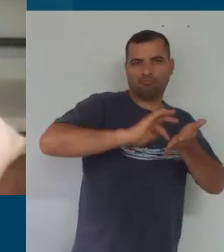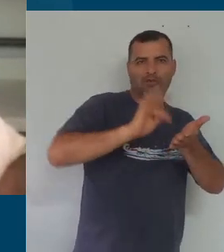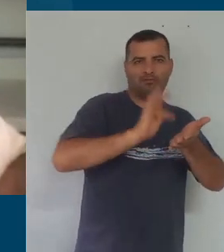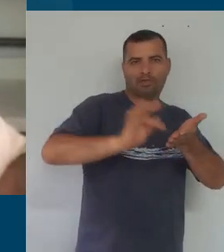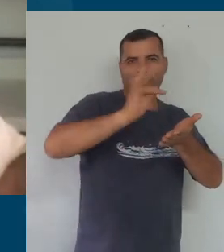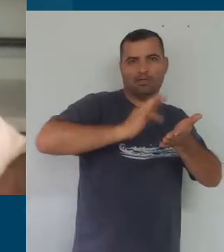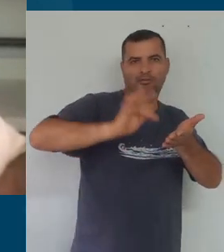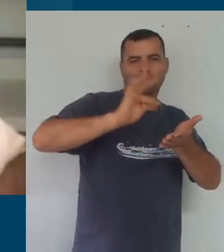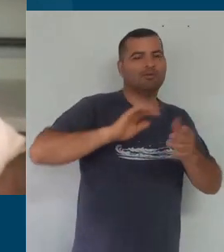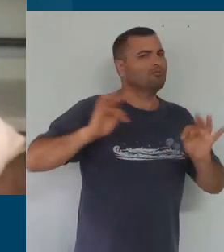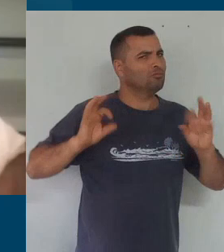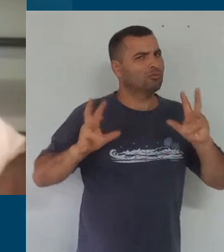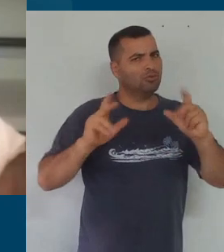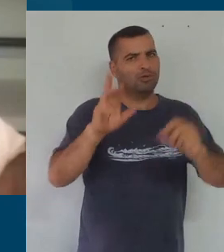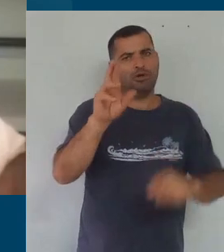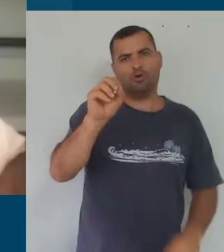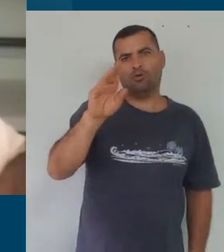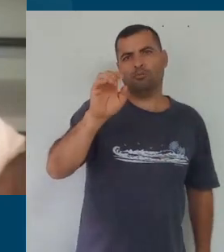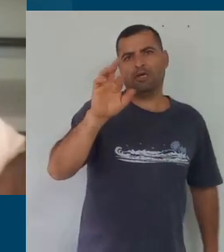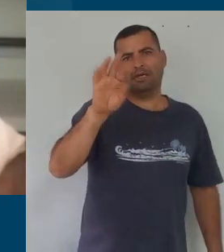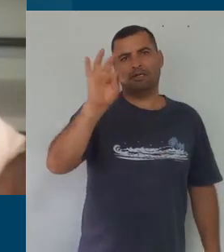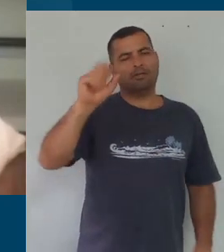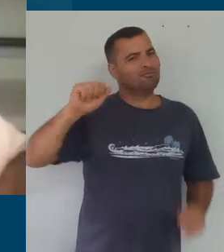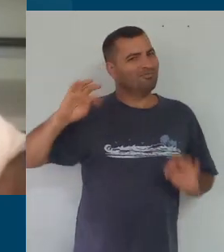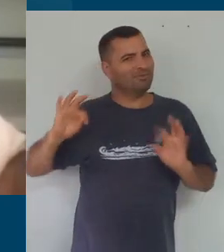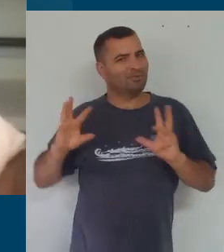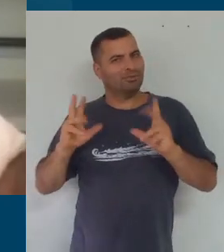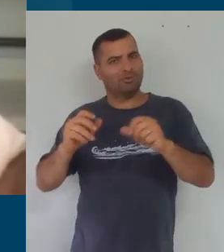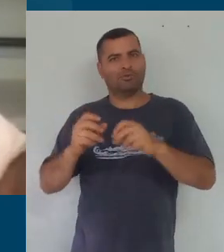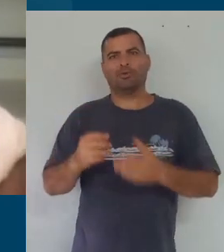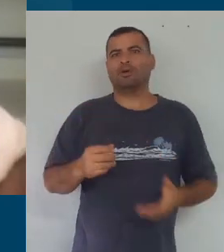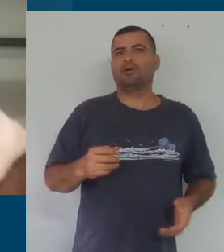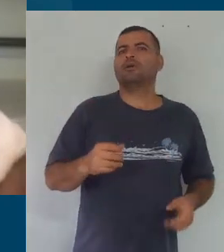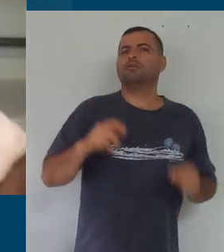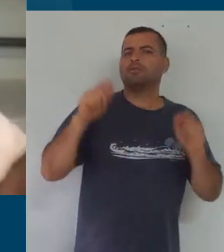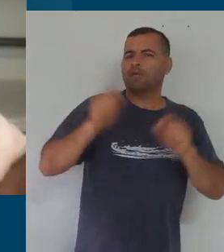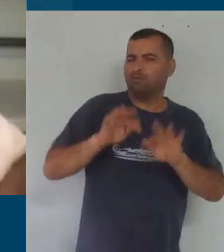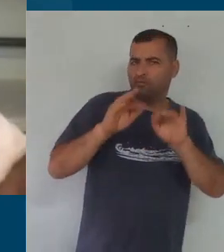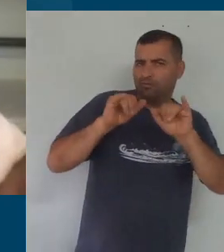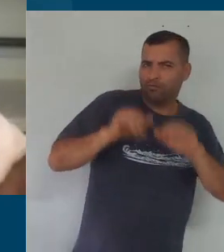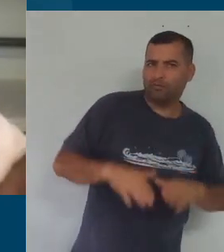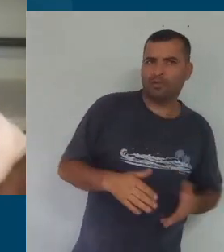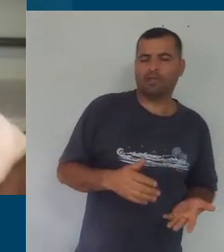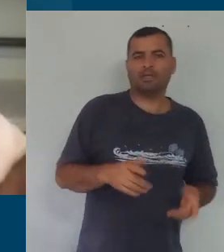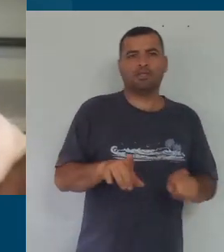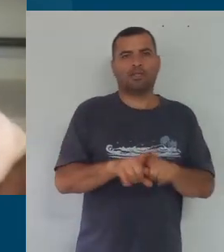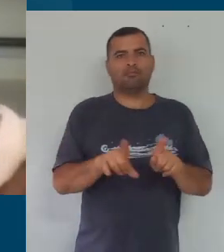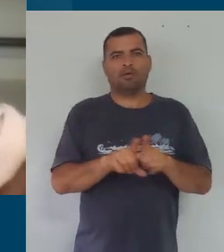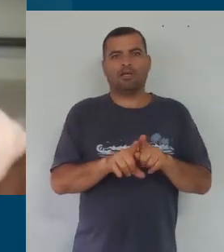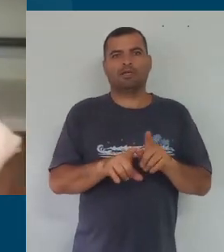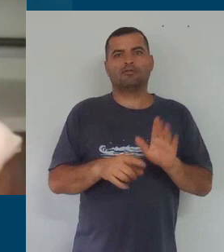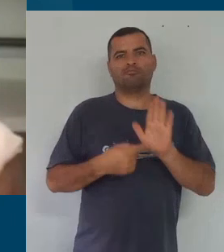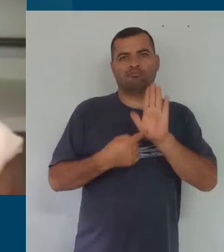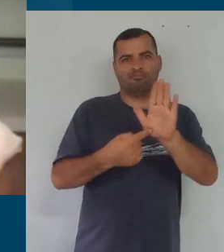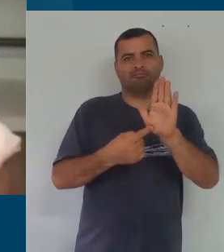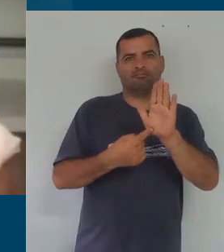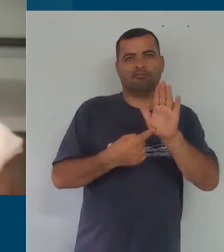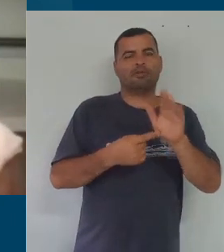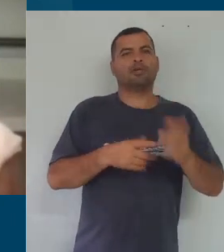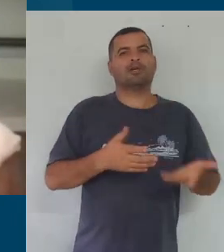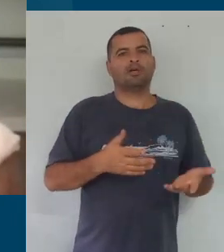ótimas mãos para que a implementação, né, primeiro, a finalização e depois a implementação dessa proposta